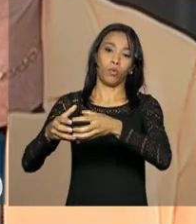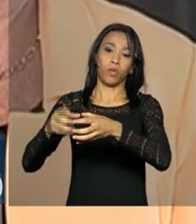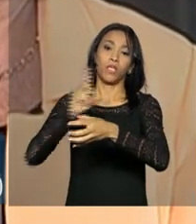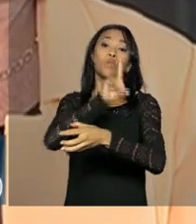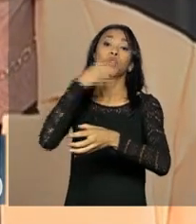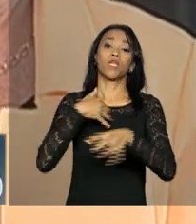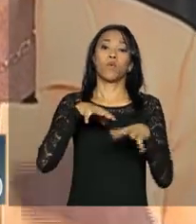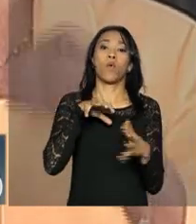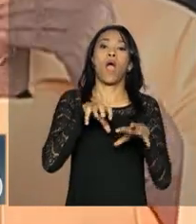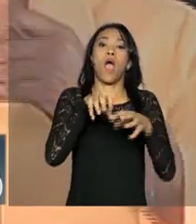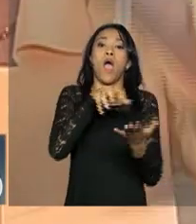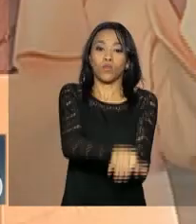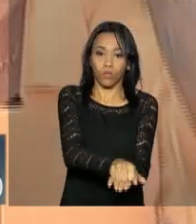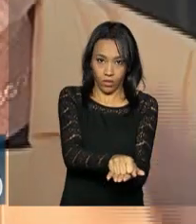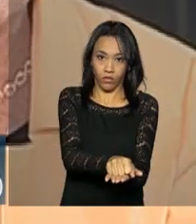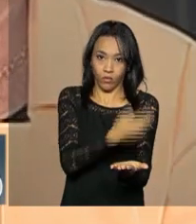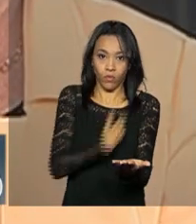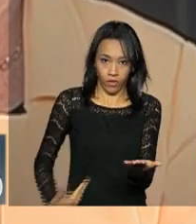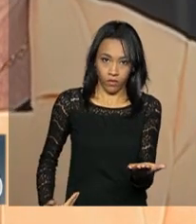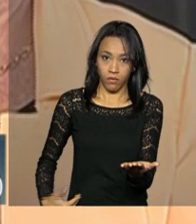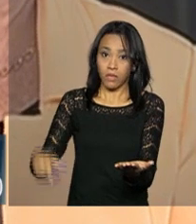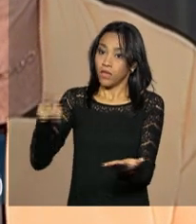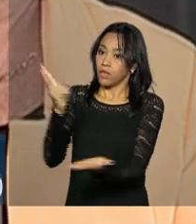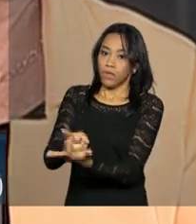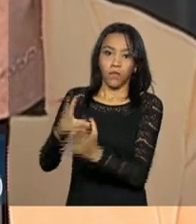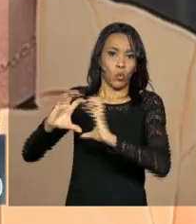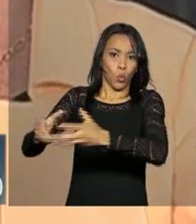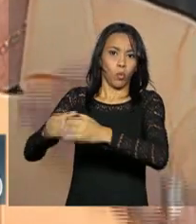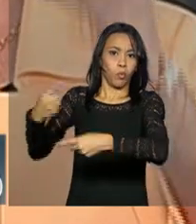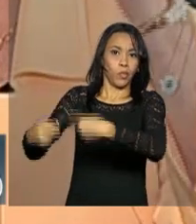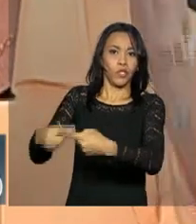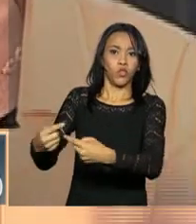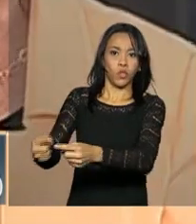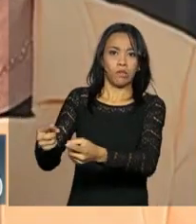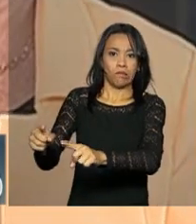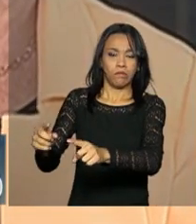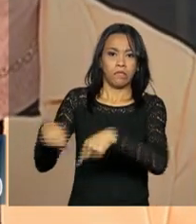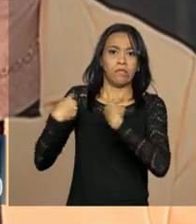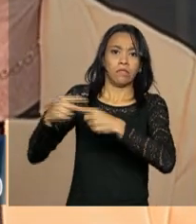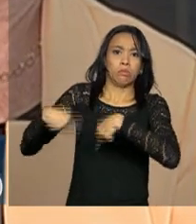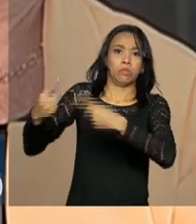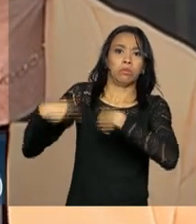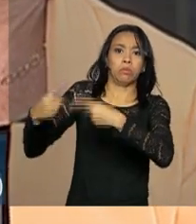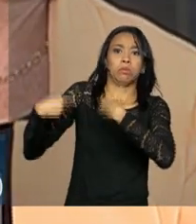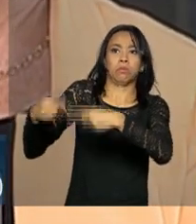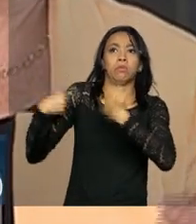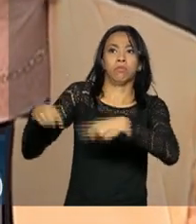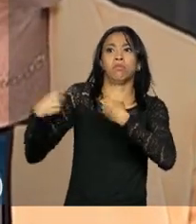assumi, criou todo tipo de instabilidade. Uma quantidade enorme de pautas bomba.